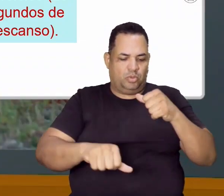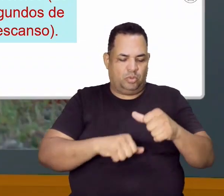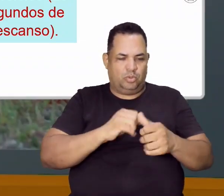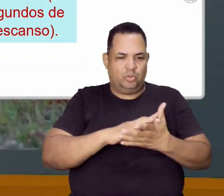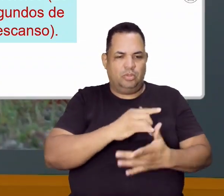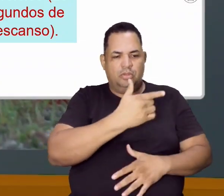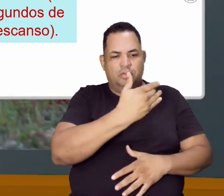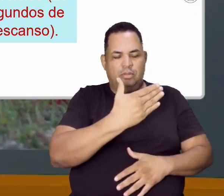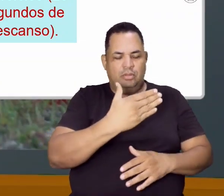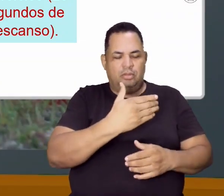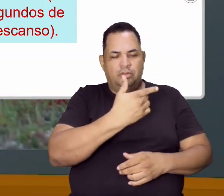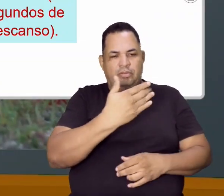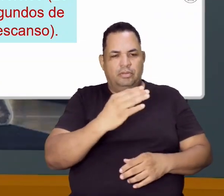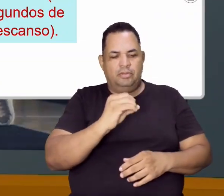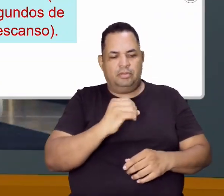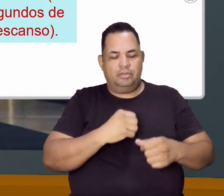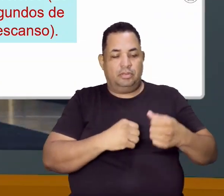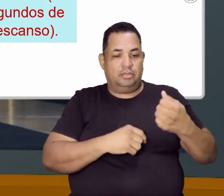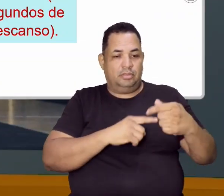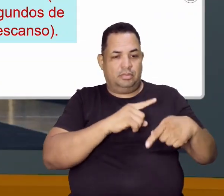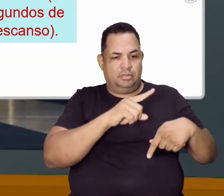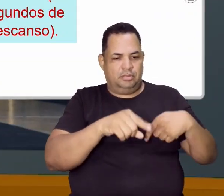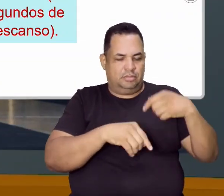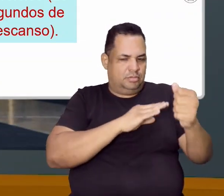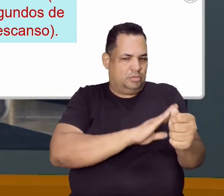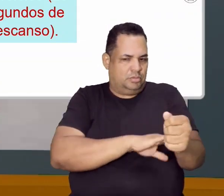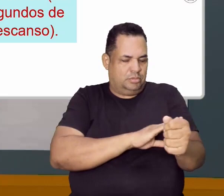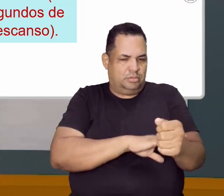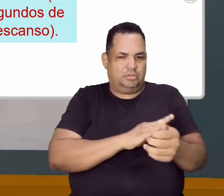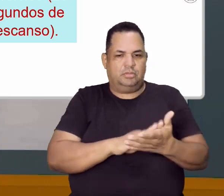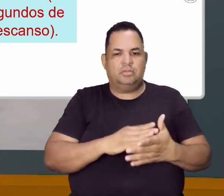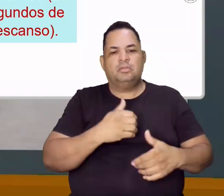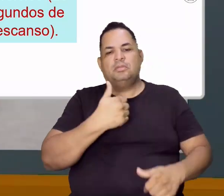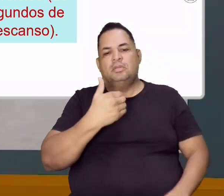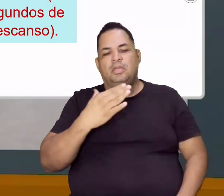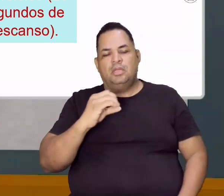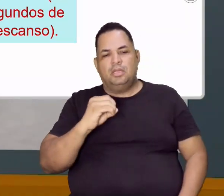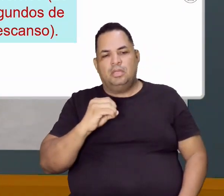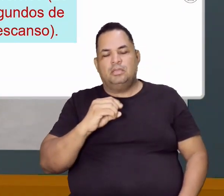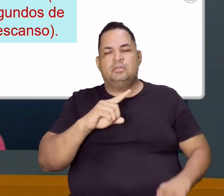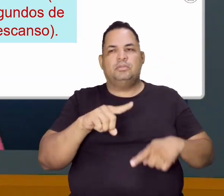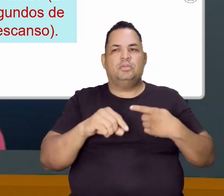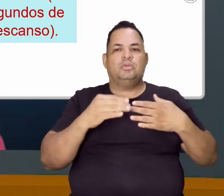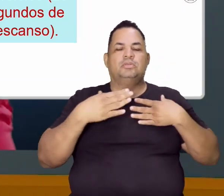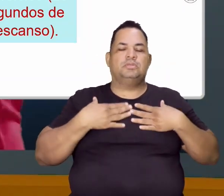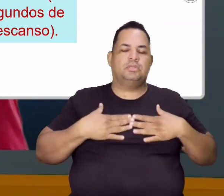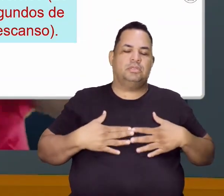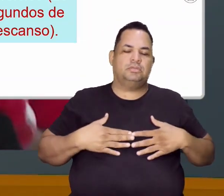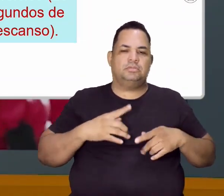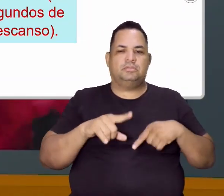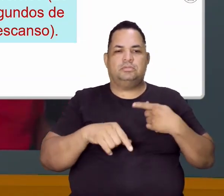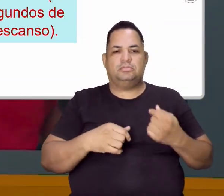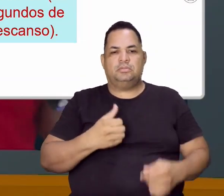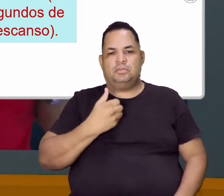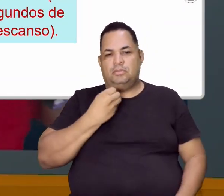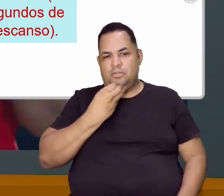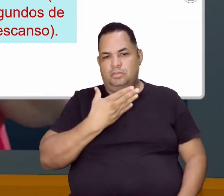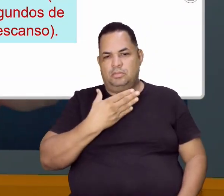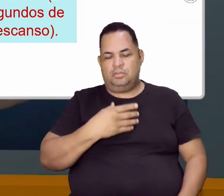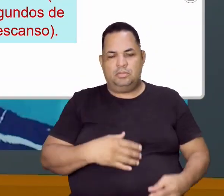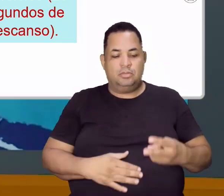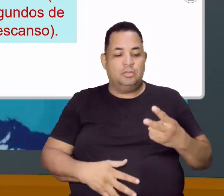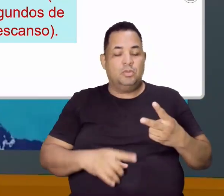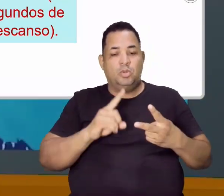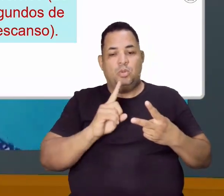muito? Então, faz 10 e mais 10 e descansa aí uns 20 segundinhos, ok? Muito bem. O